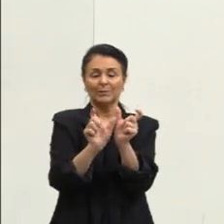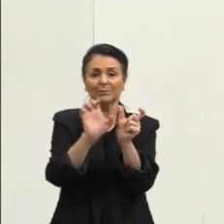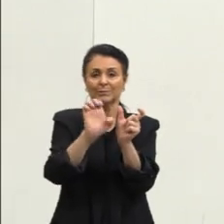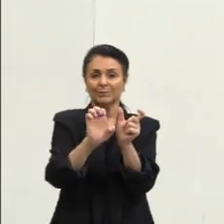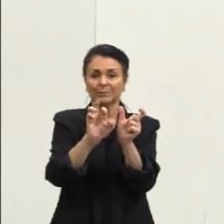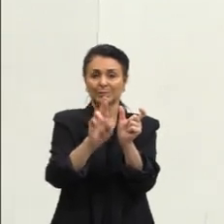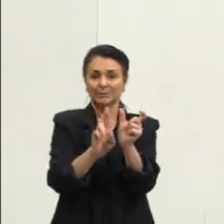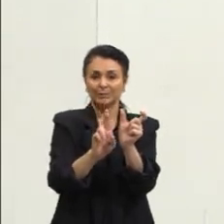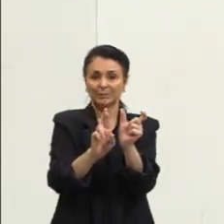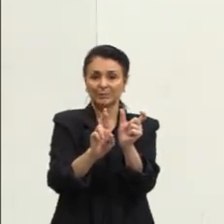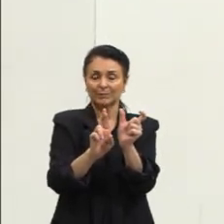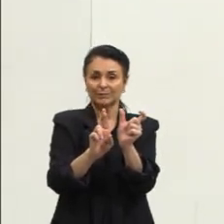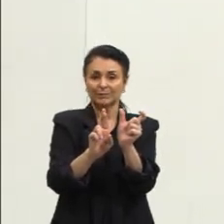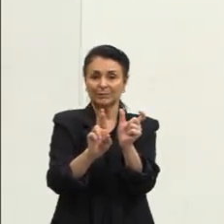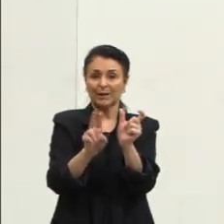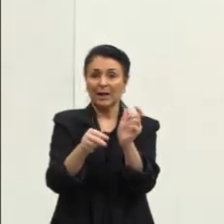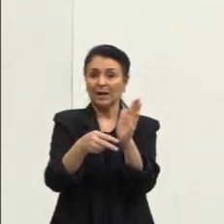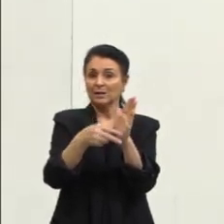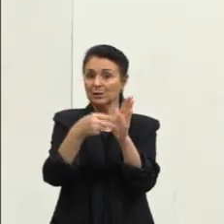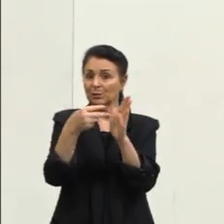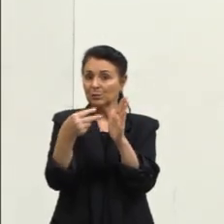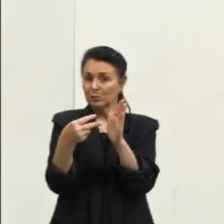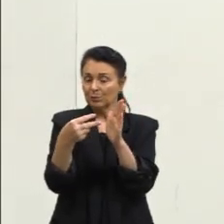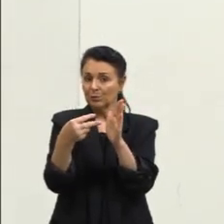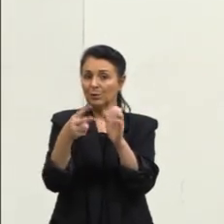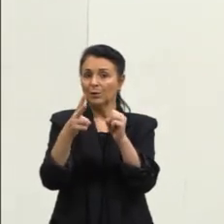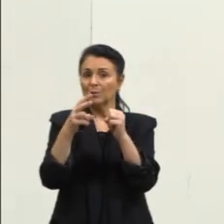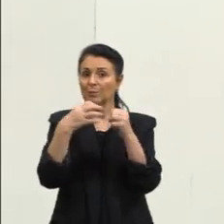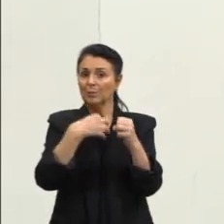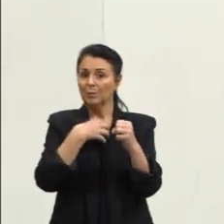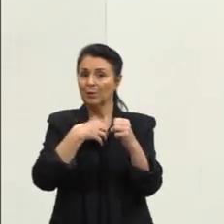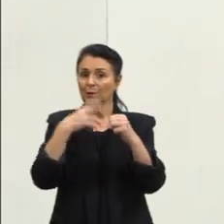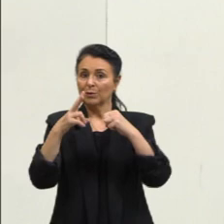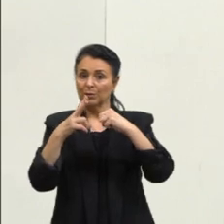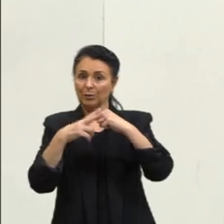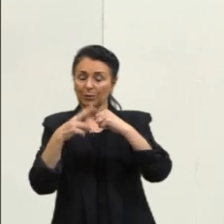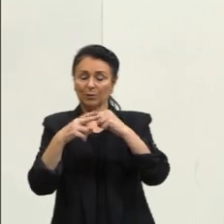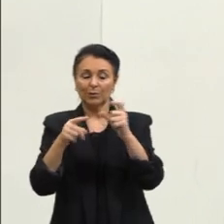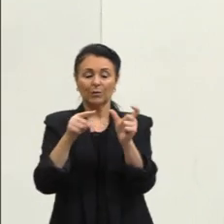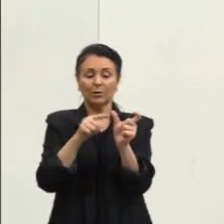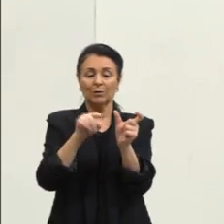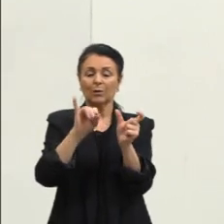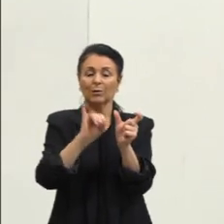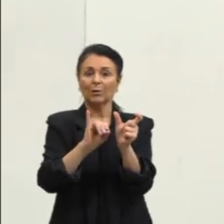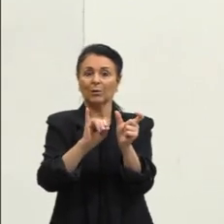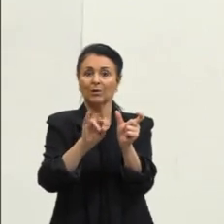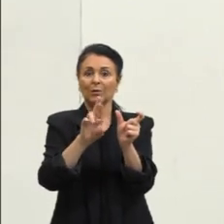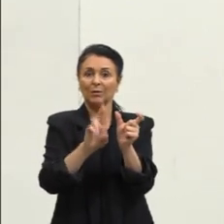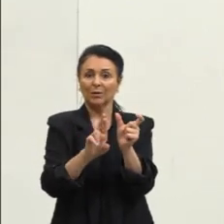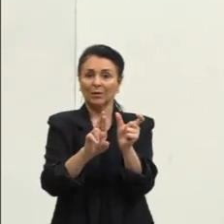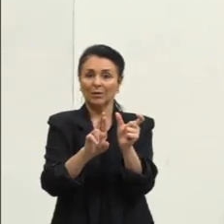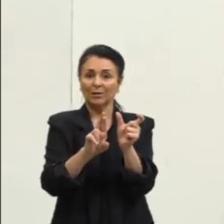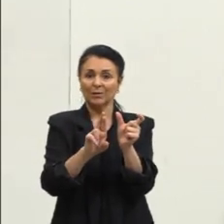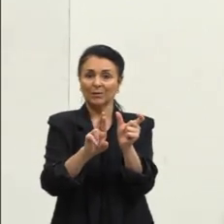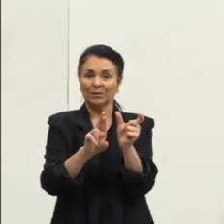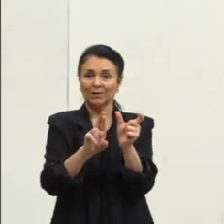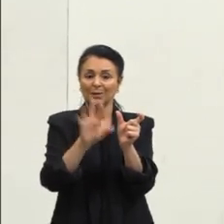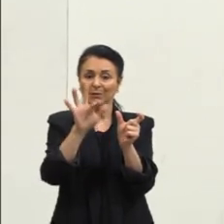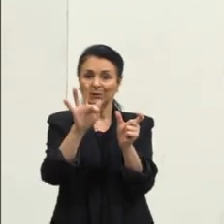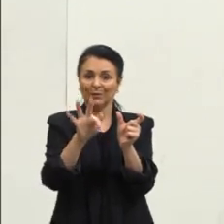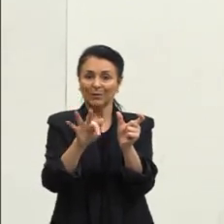A segunda Conjugação Verbal E os verbos Terminados em Ir Bebir